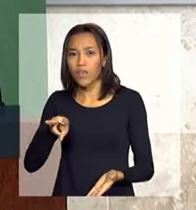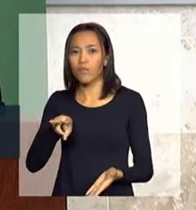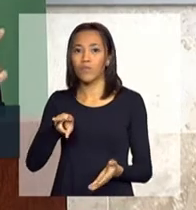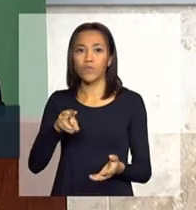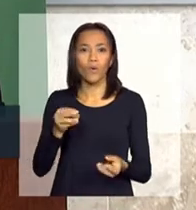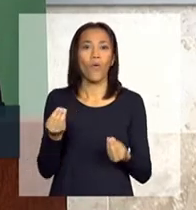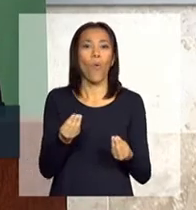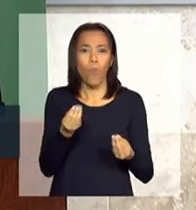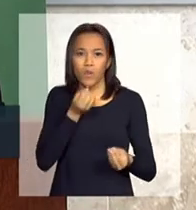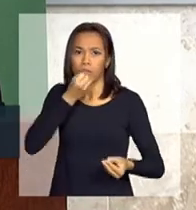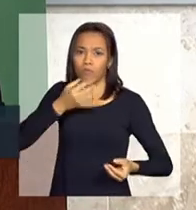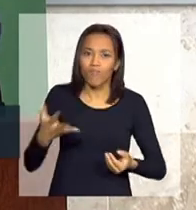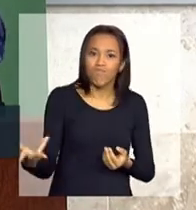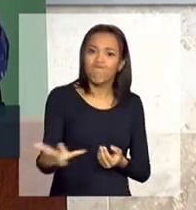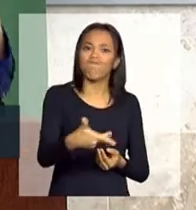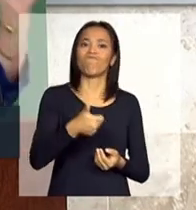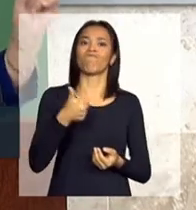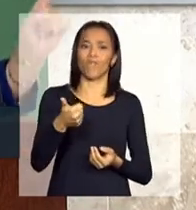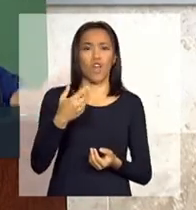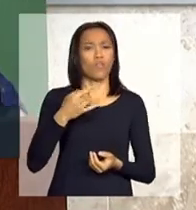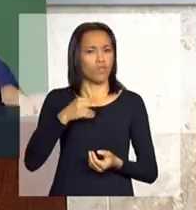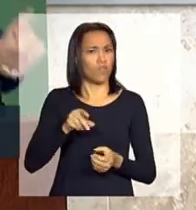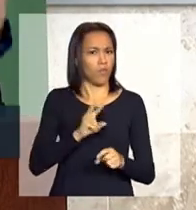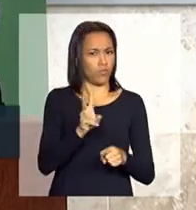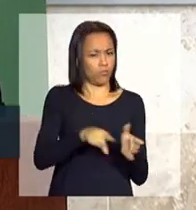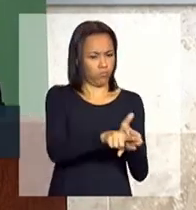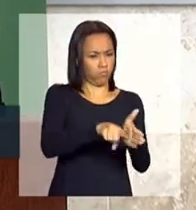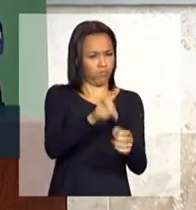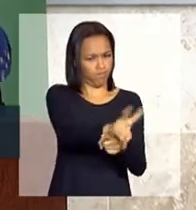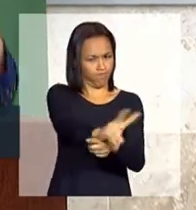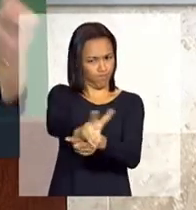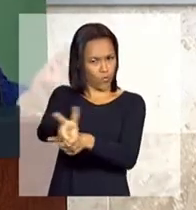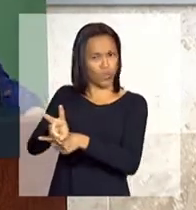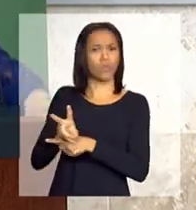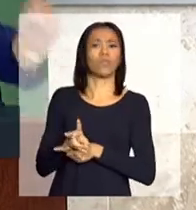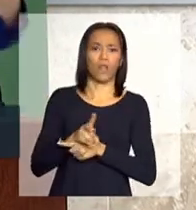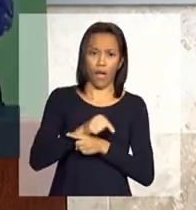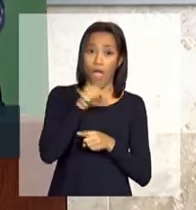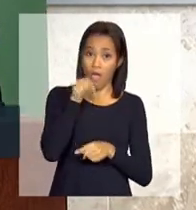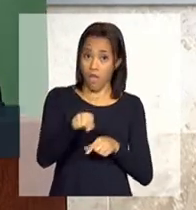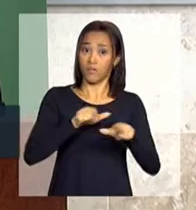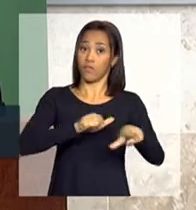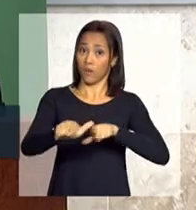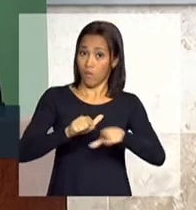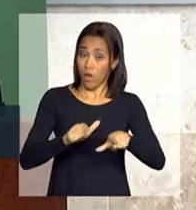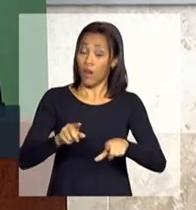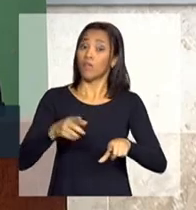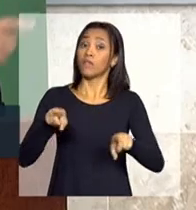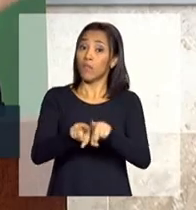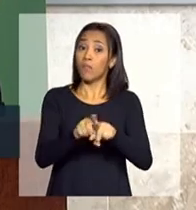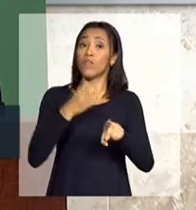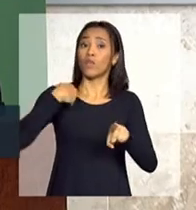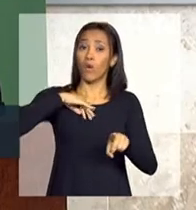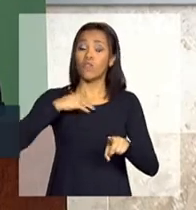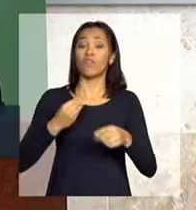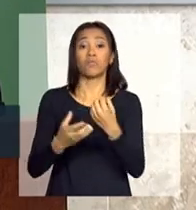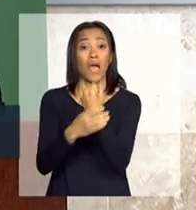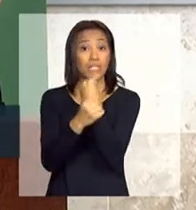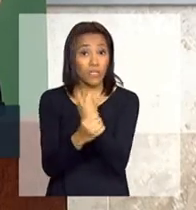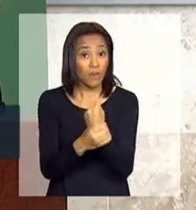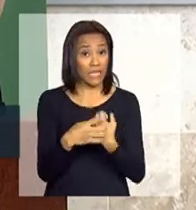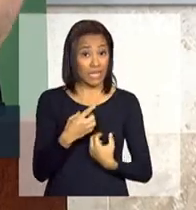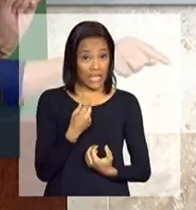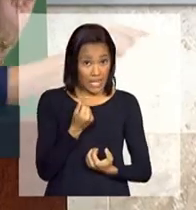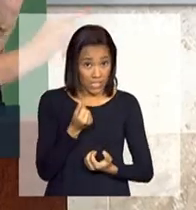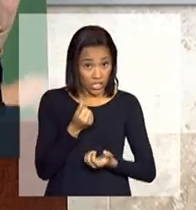a eficácia. Nós vamos mensurar, nós vamos monitorar, nós vamos assegurar que aquele dinheiro saia